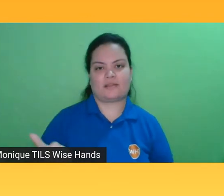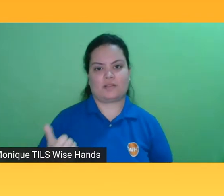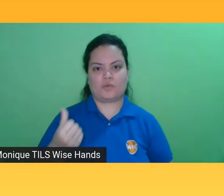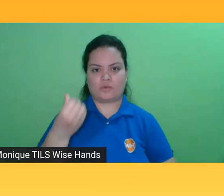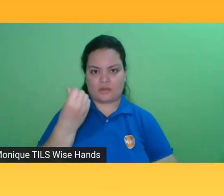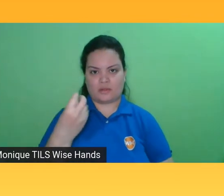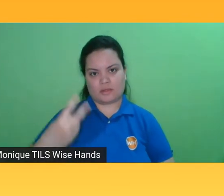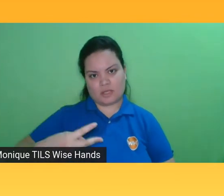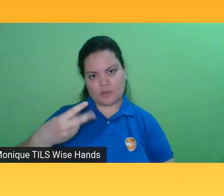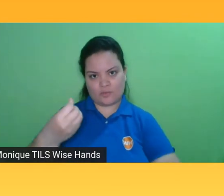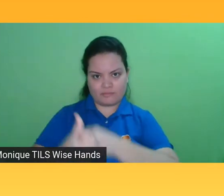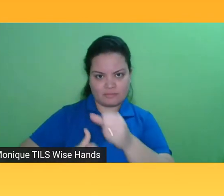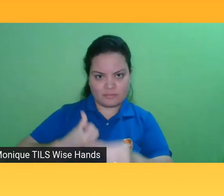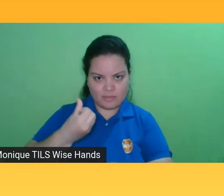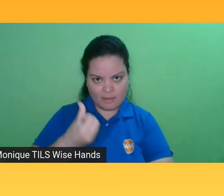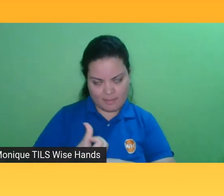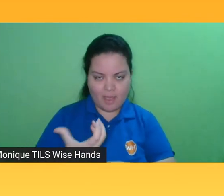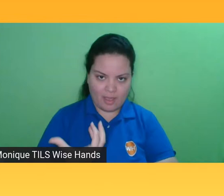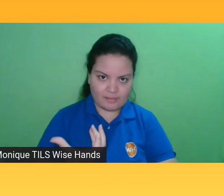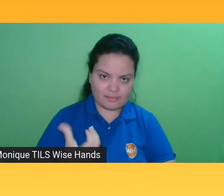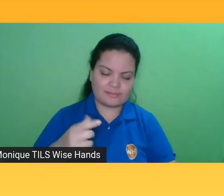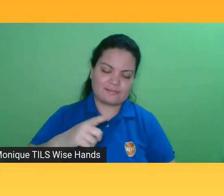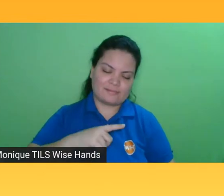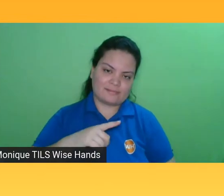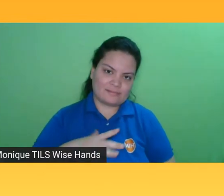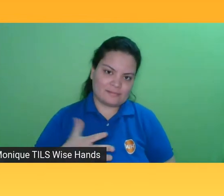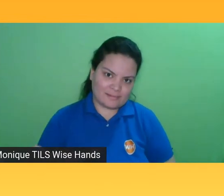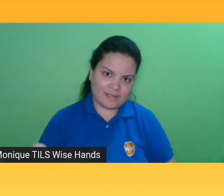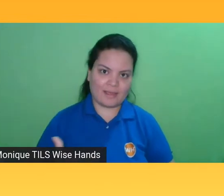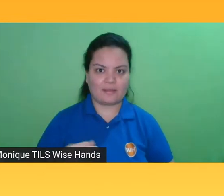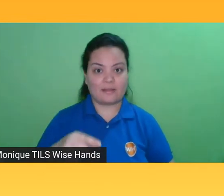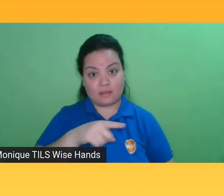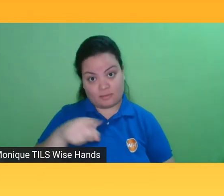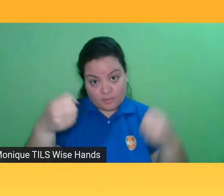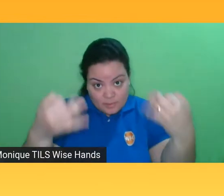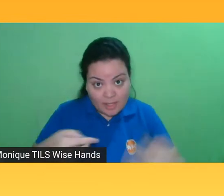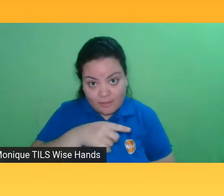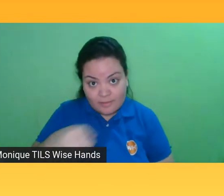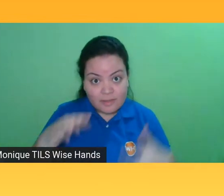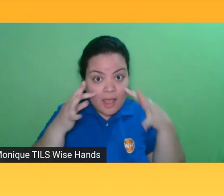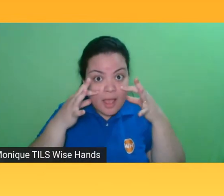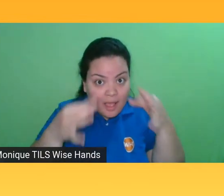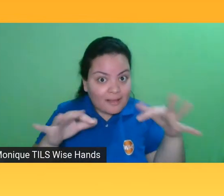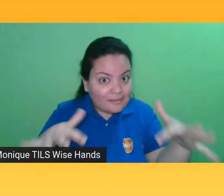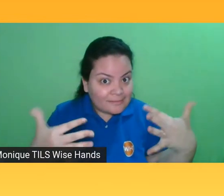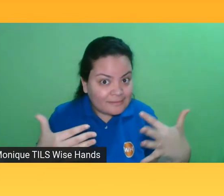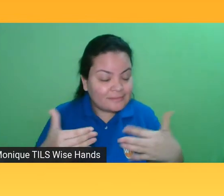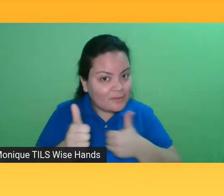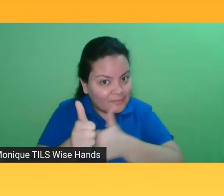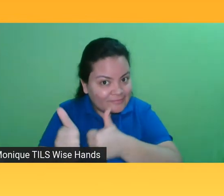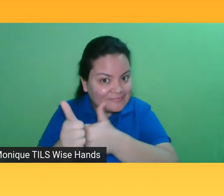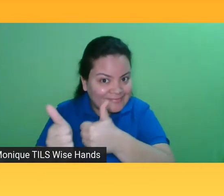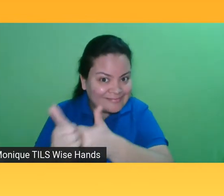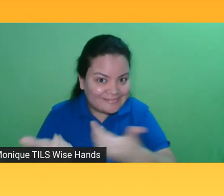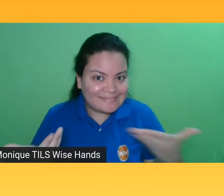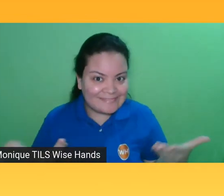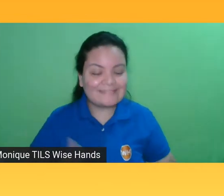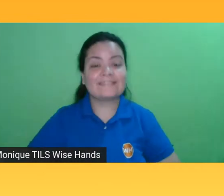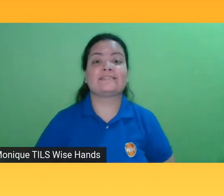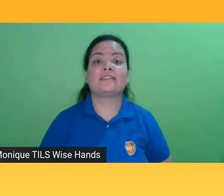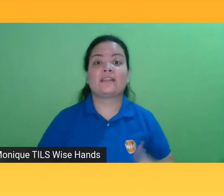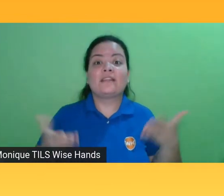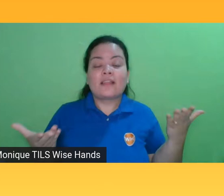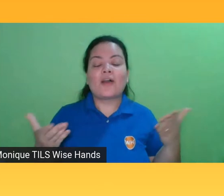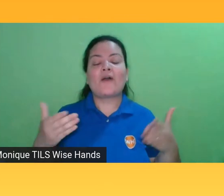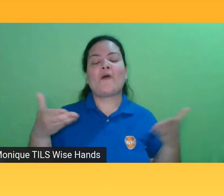do ano, estou falando isso para vocês estarem sempre atentos, né, a nossa programação. E nessa edição